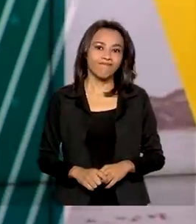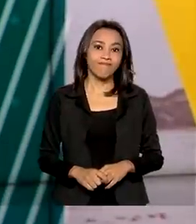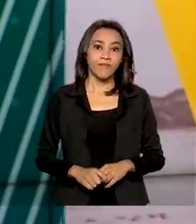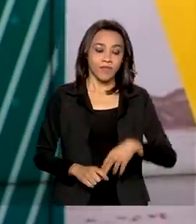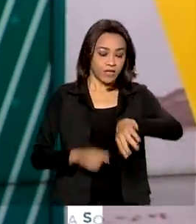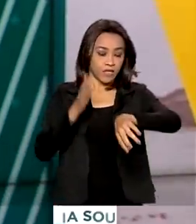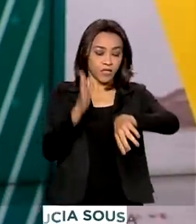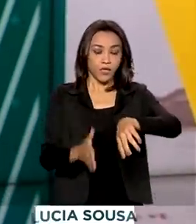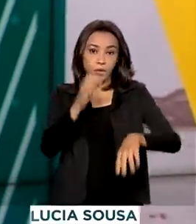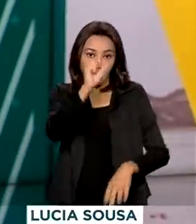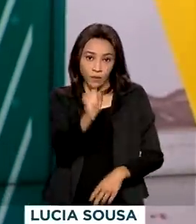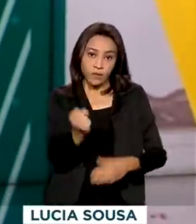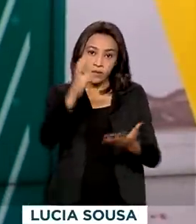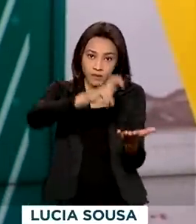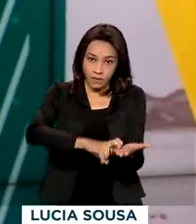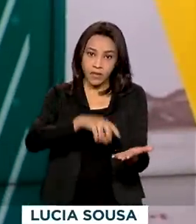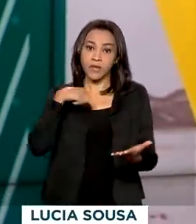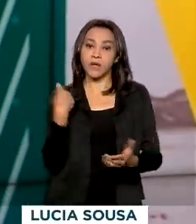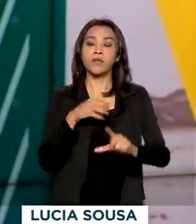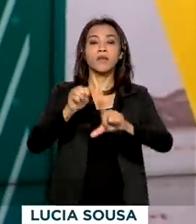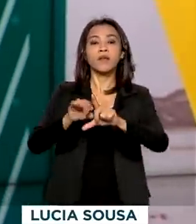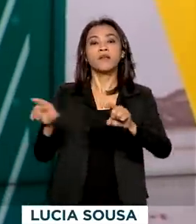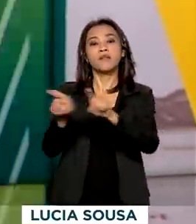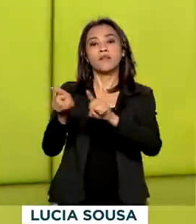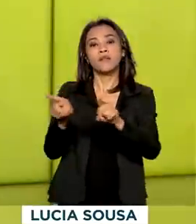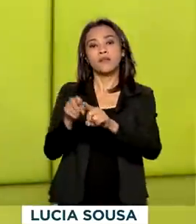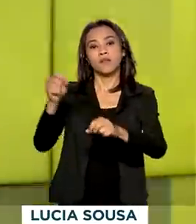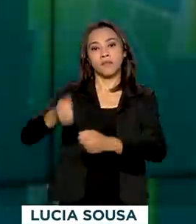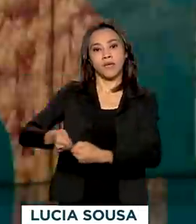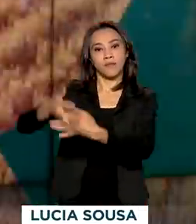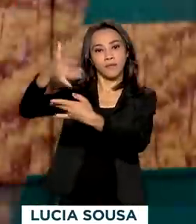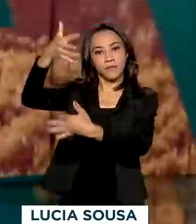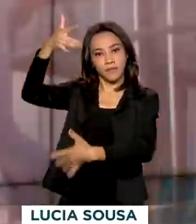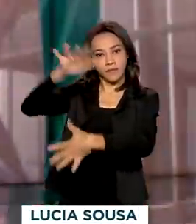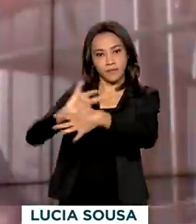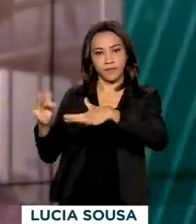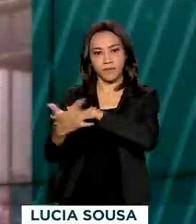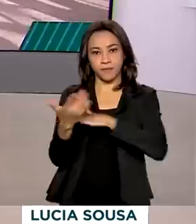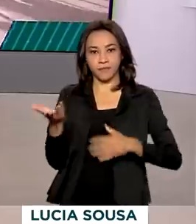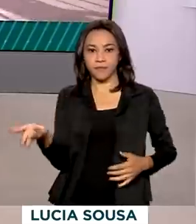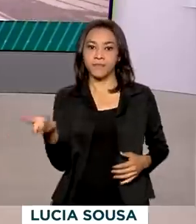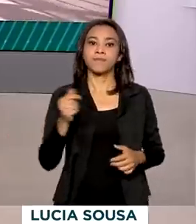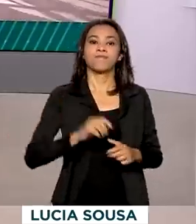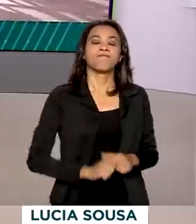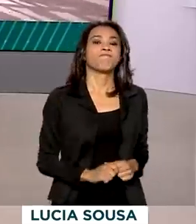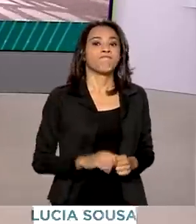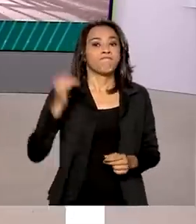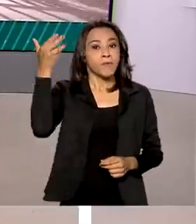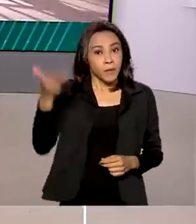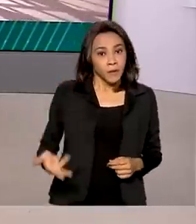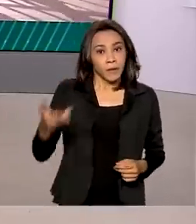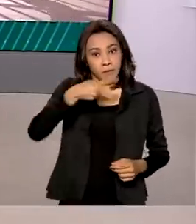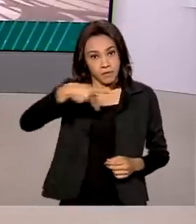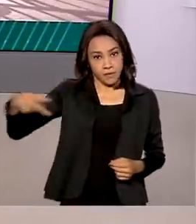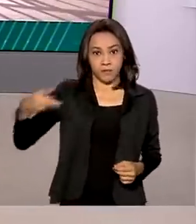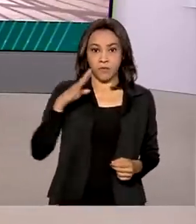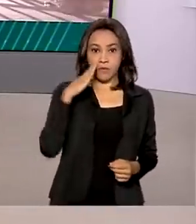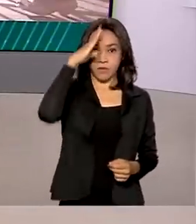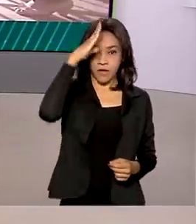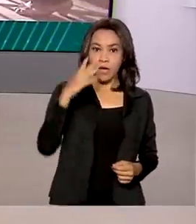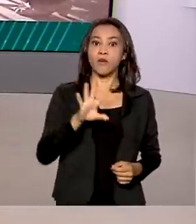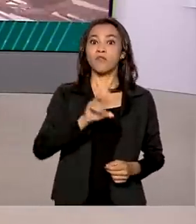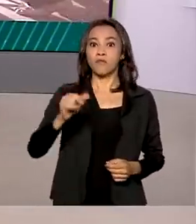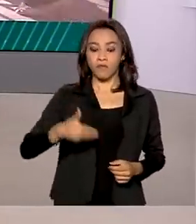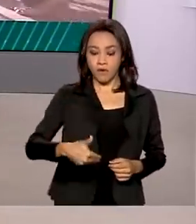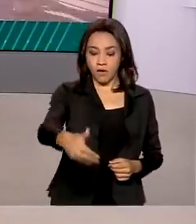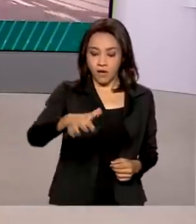8 horas da manhã, estamos ao vivo também pelas redes sociais. O presidente Jair Bolsonaro estará